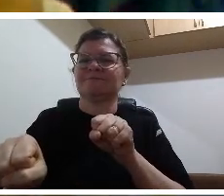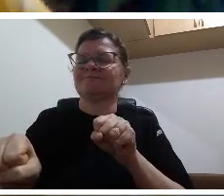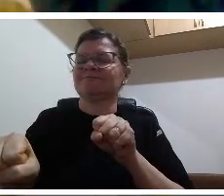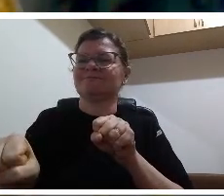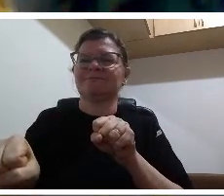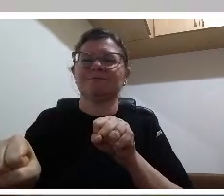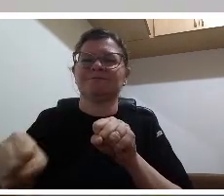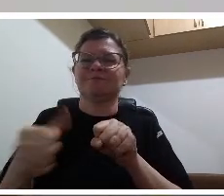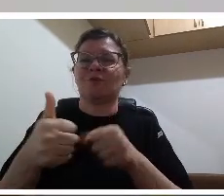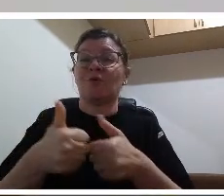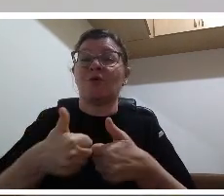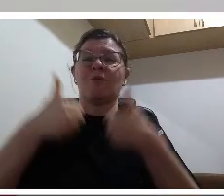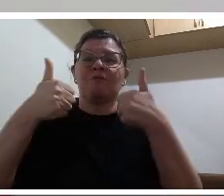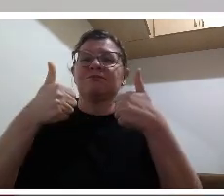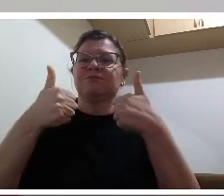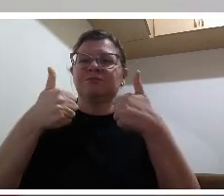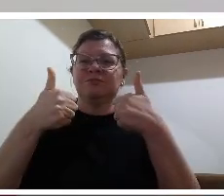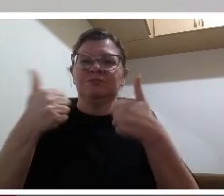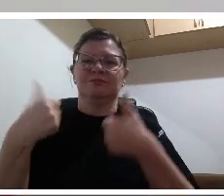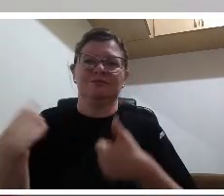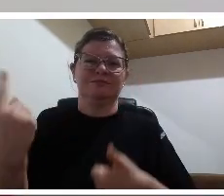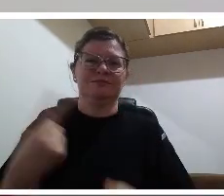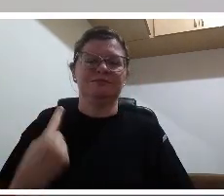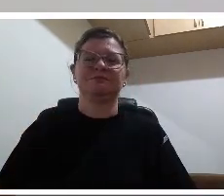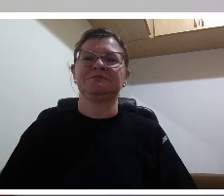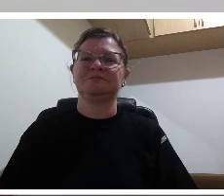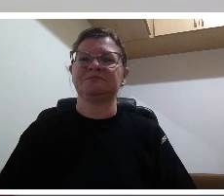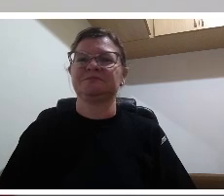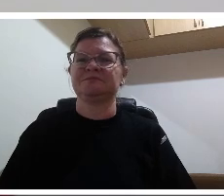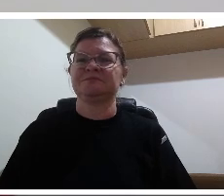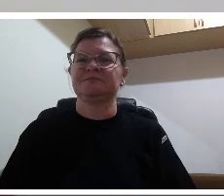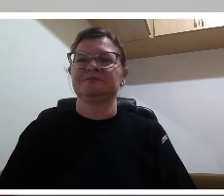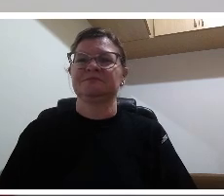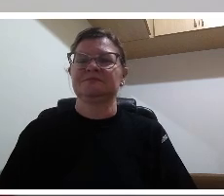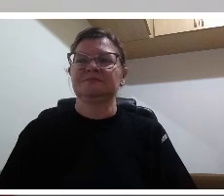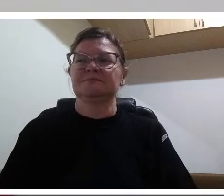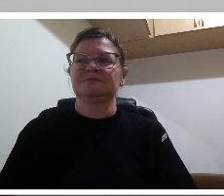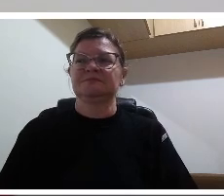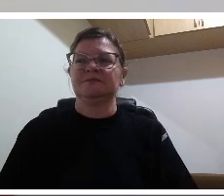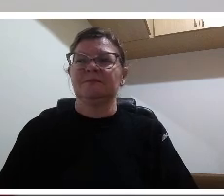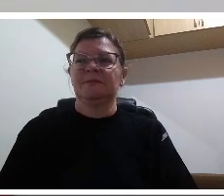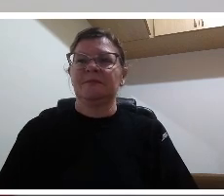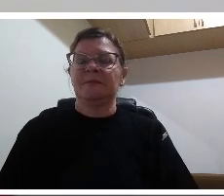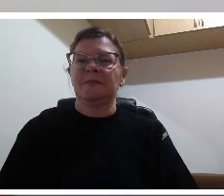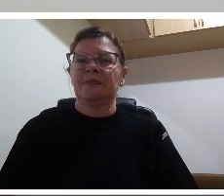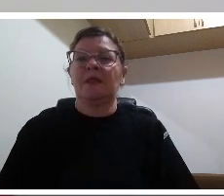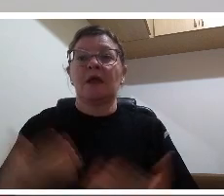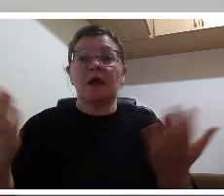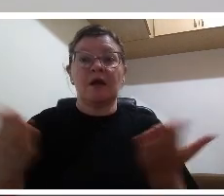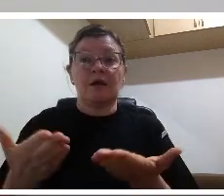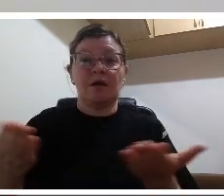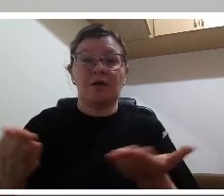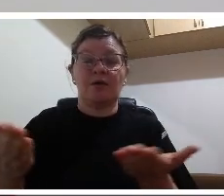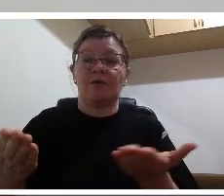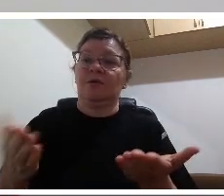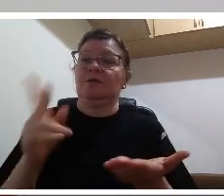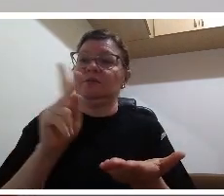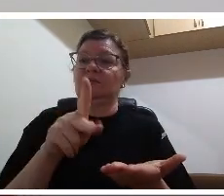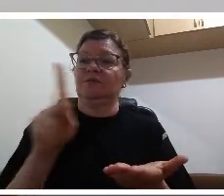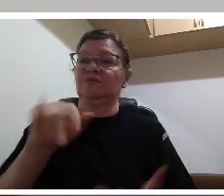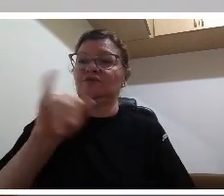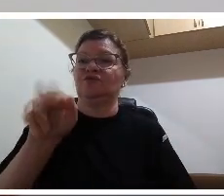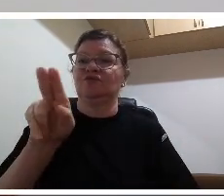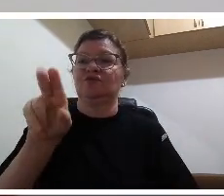Eu gostaria de agradecer imensamente o tempo que o professor João Gasparin dedicou